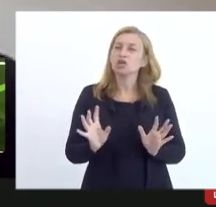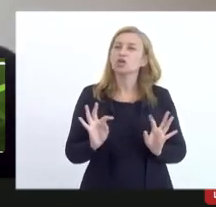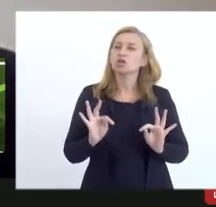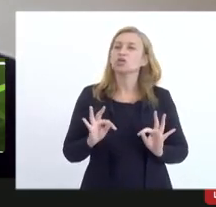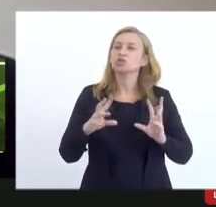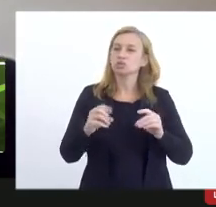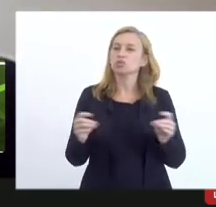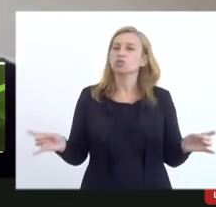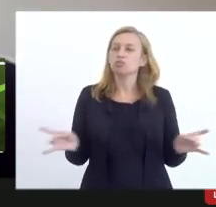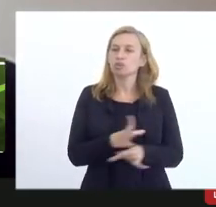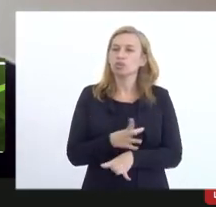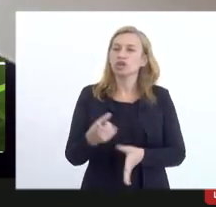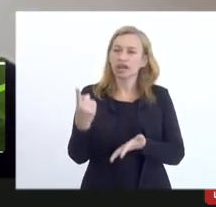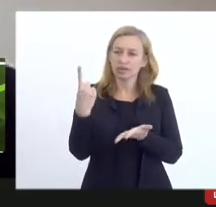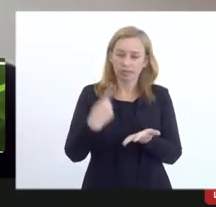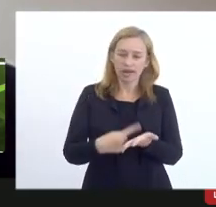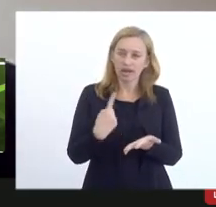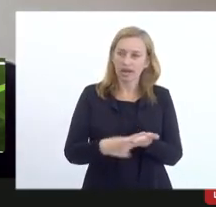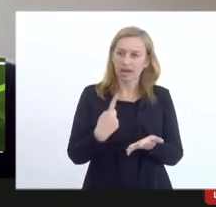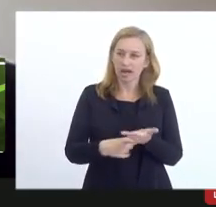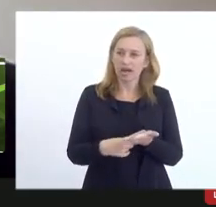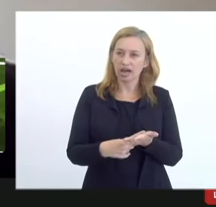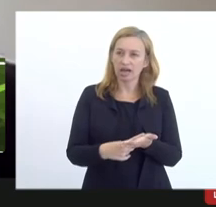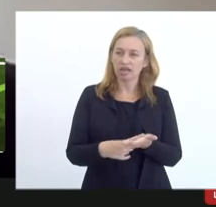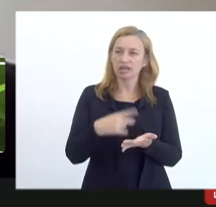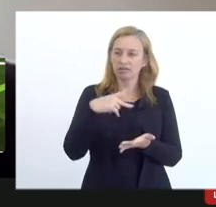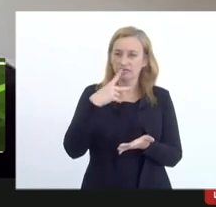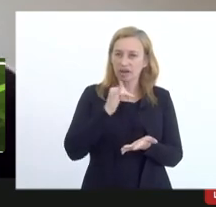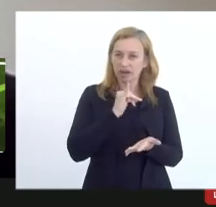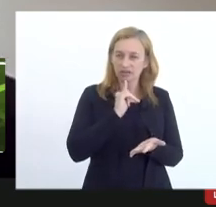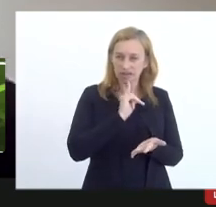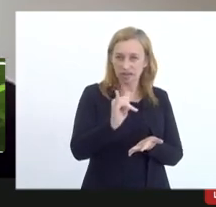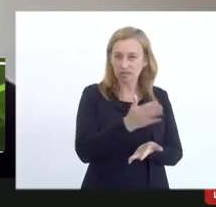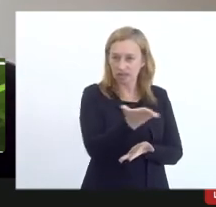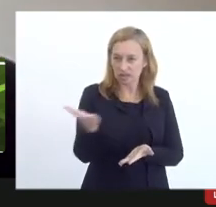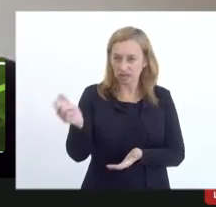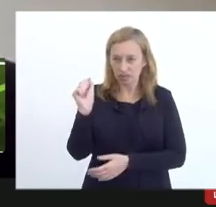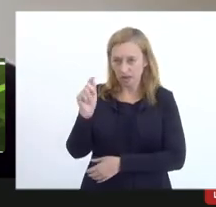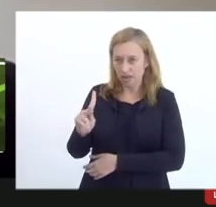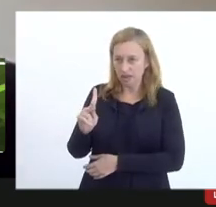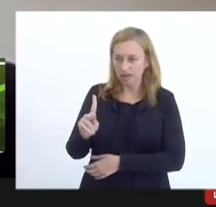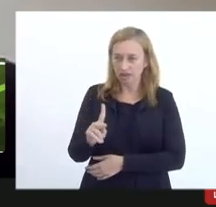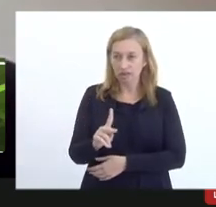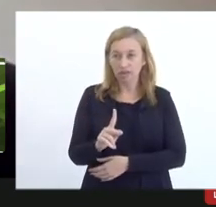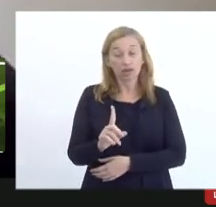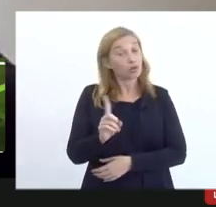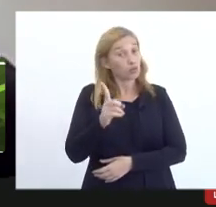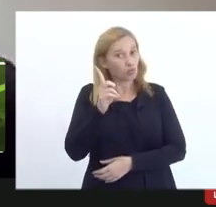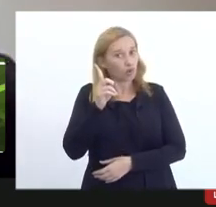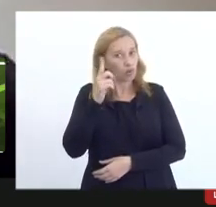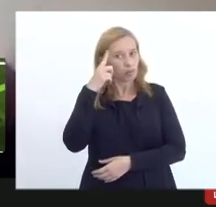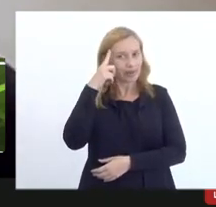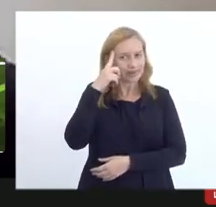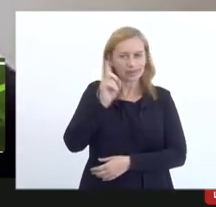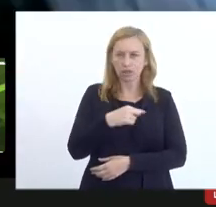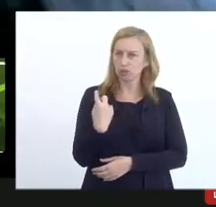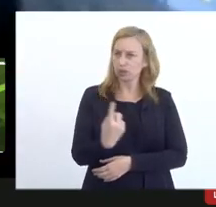prazo, então a gente vai marcar e dar conhecimento para vocês, tá legal? pessoal, mas não vai pensar que a gente